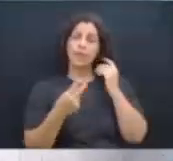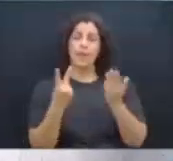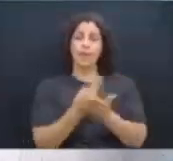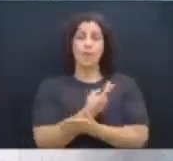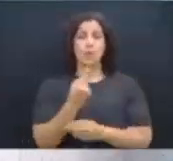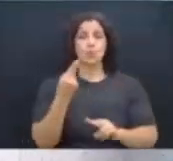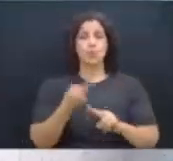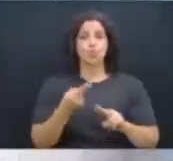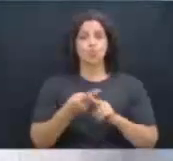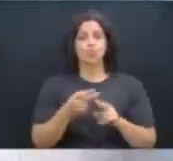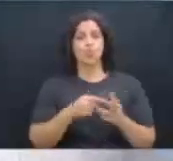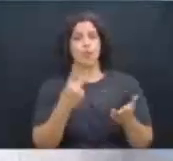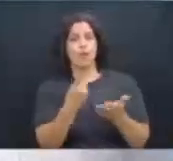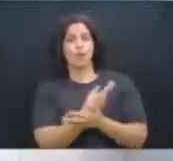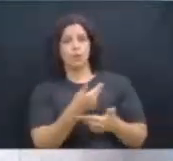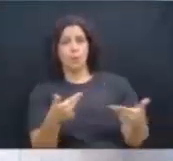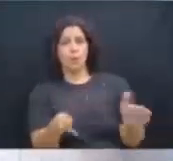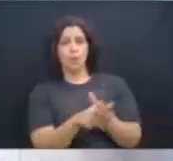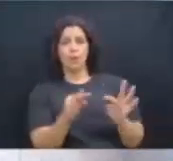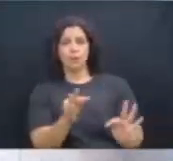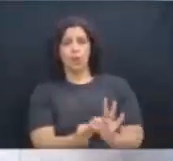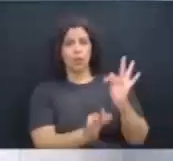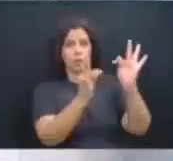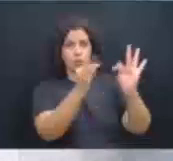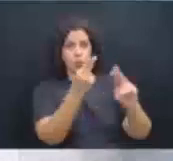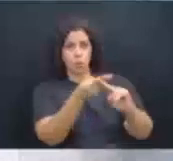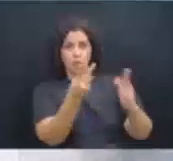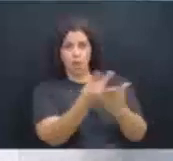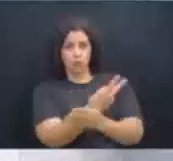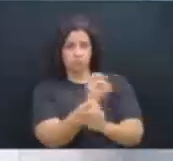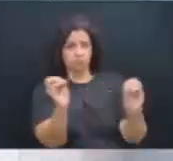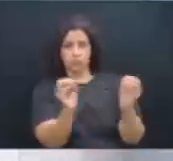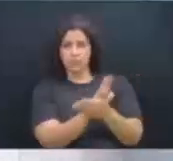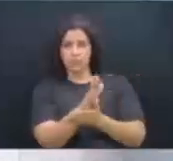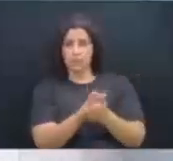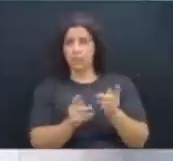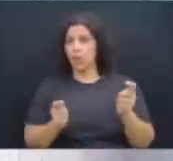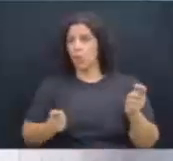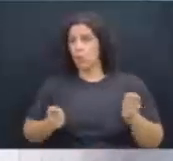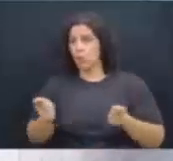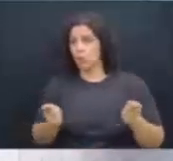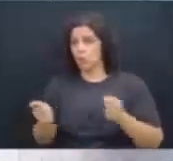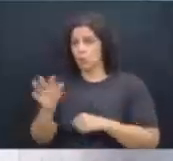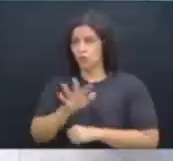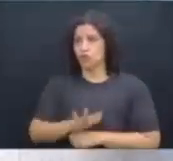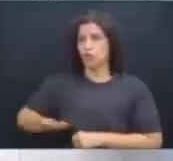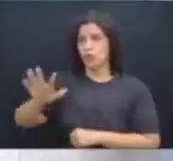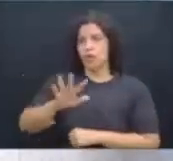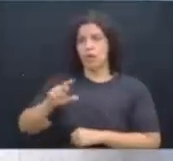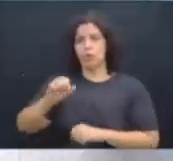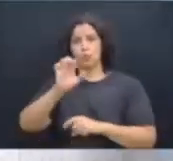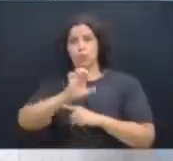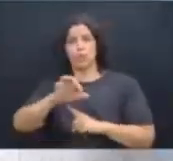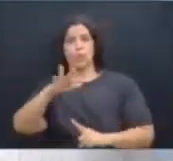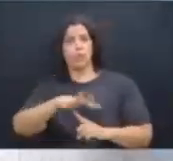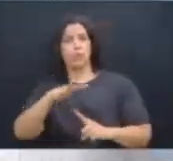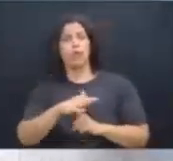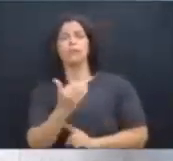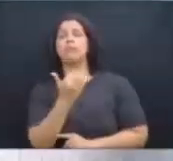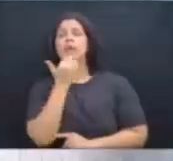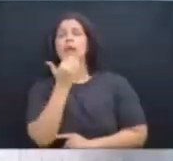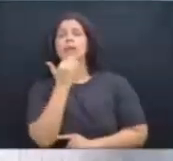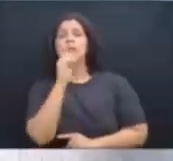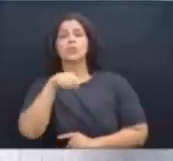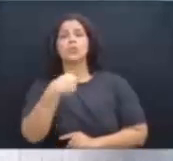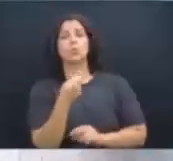ou indevido dessa tecnologia. A Controladoria Geral do Estado não tem absolutamente nada a ver